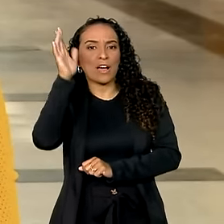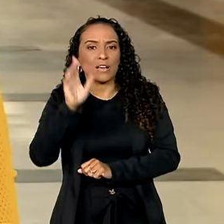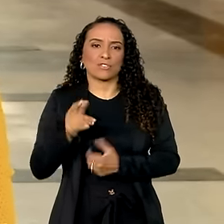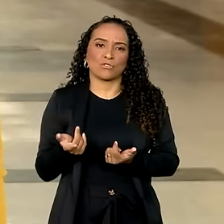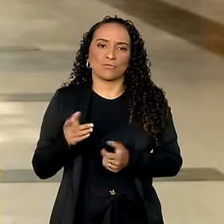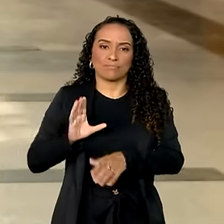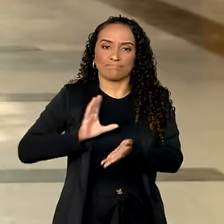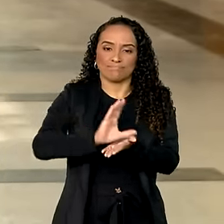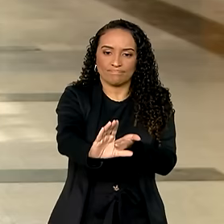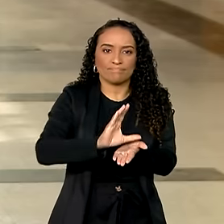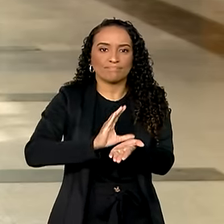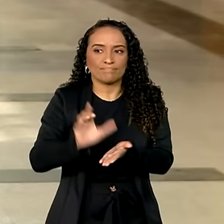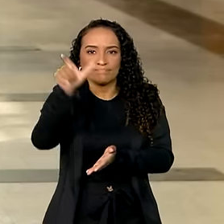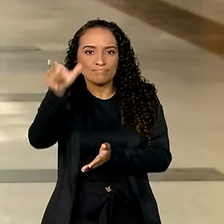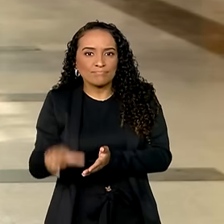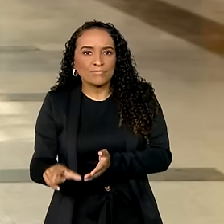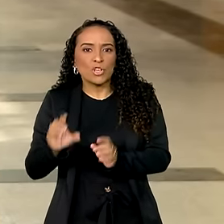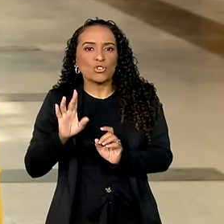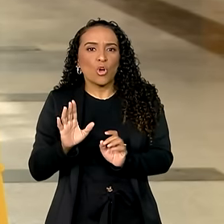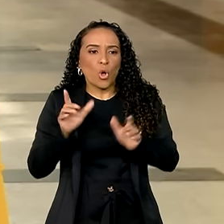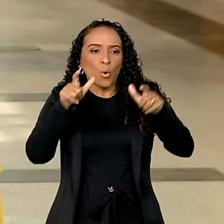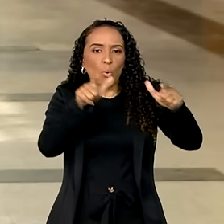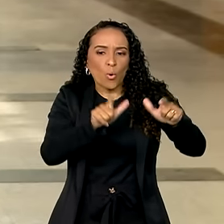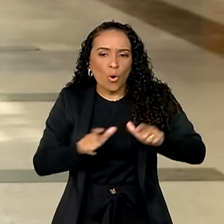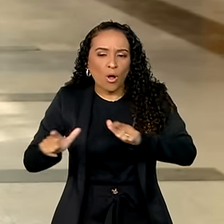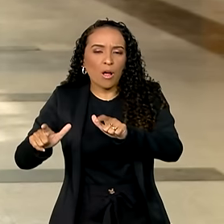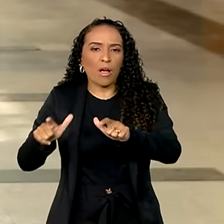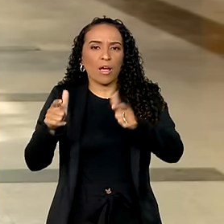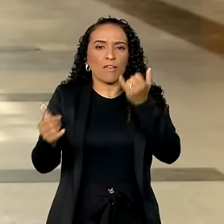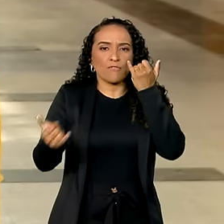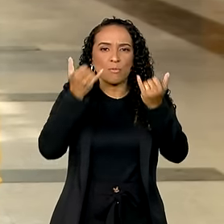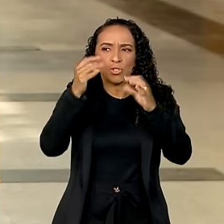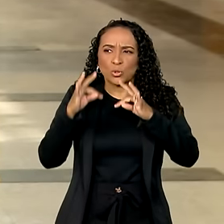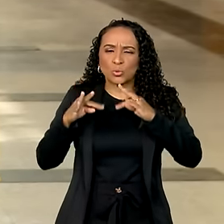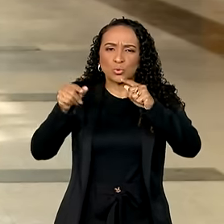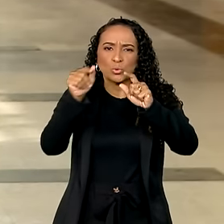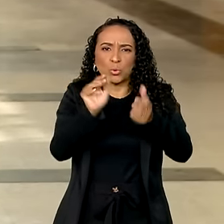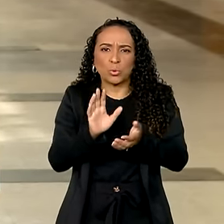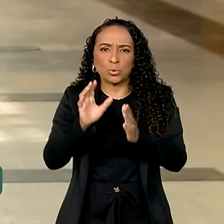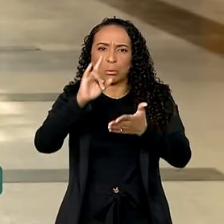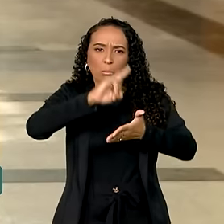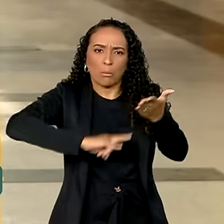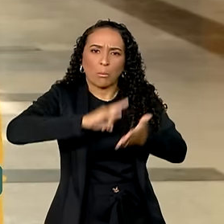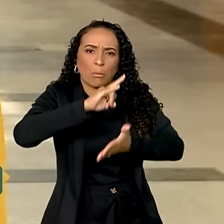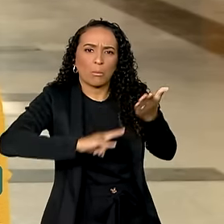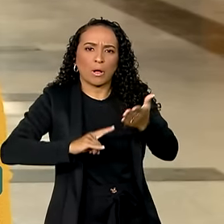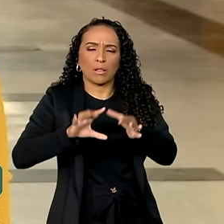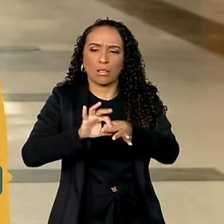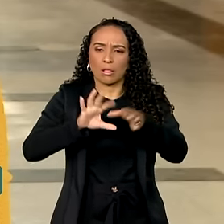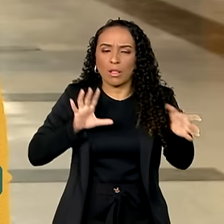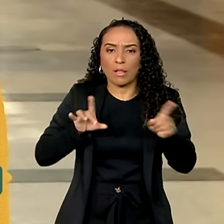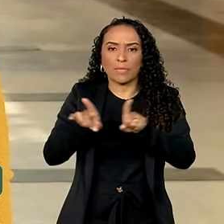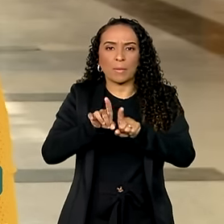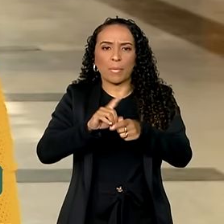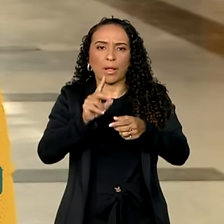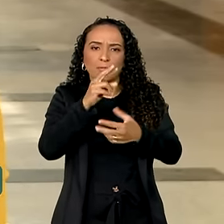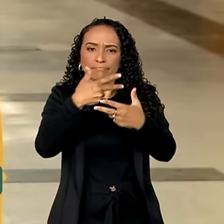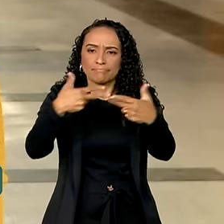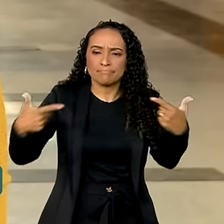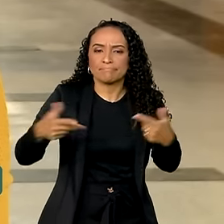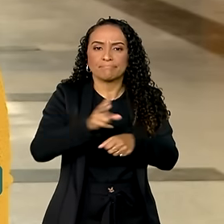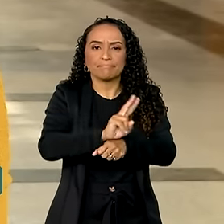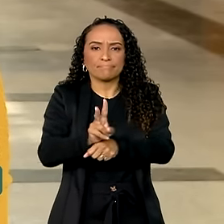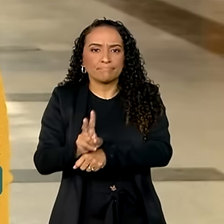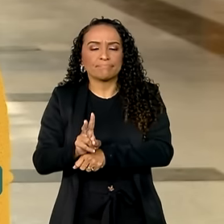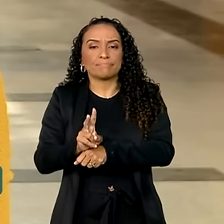investidor, porque reúne num só lugar todas as informações sobre licenças, autorizações e questões fiscais. Ao